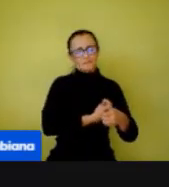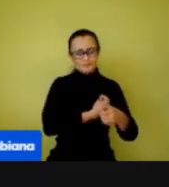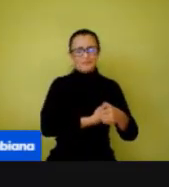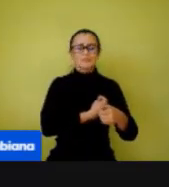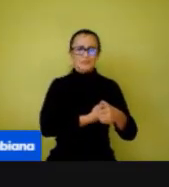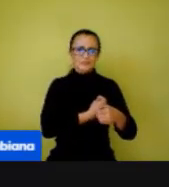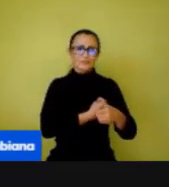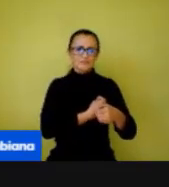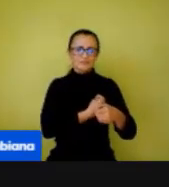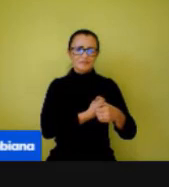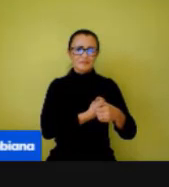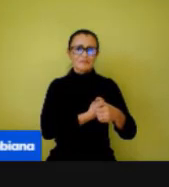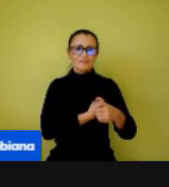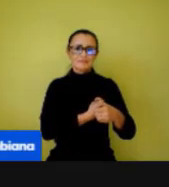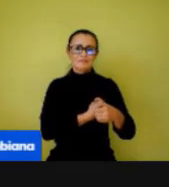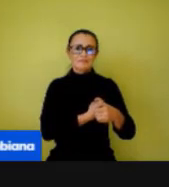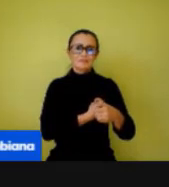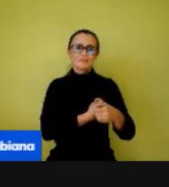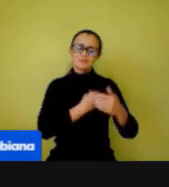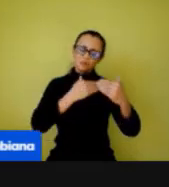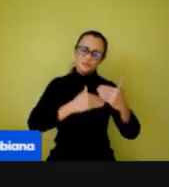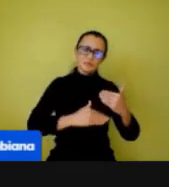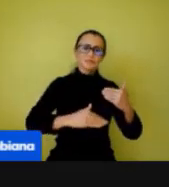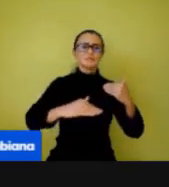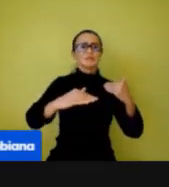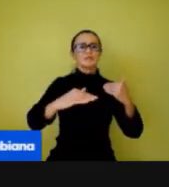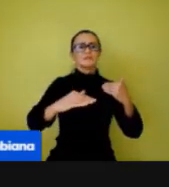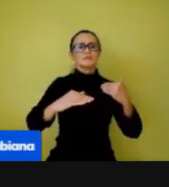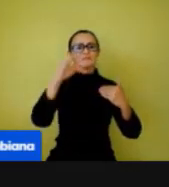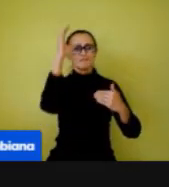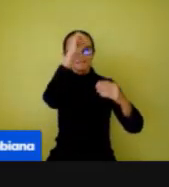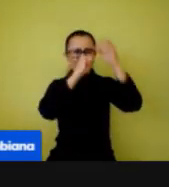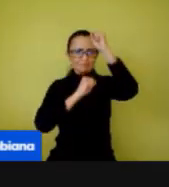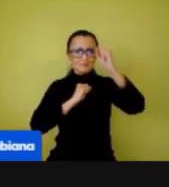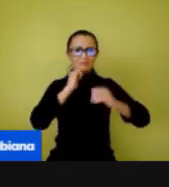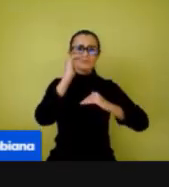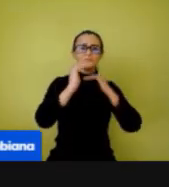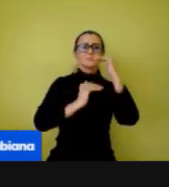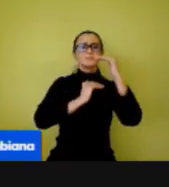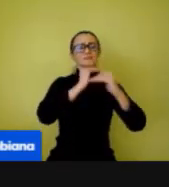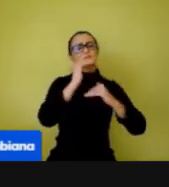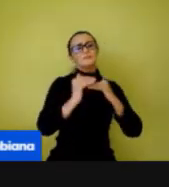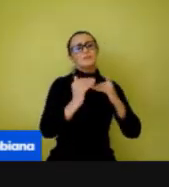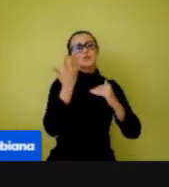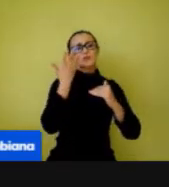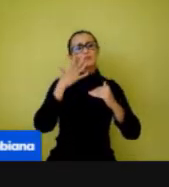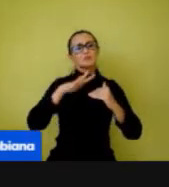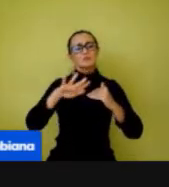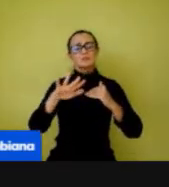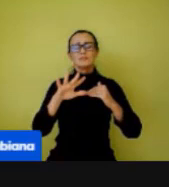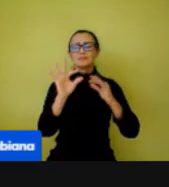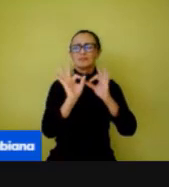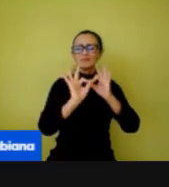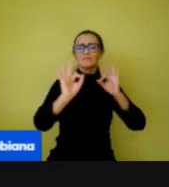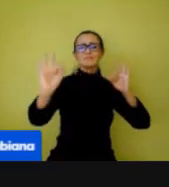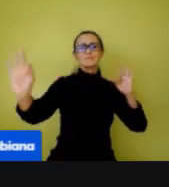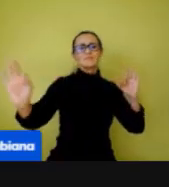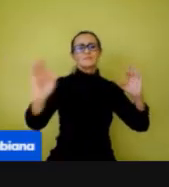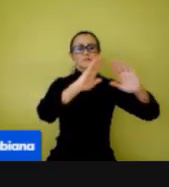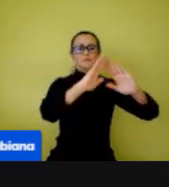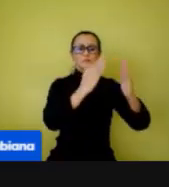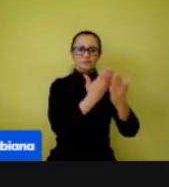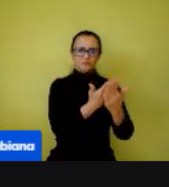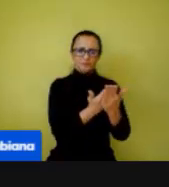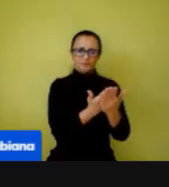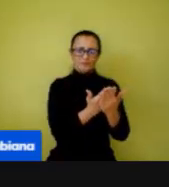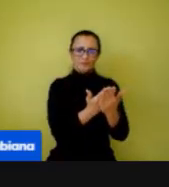esse processo de conhecimento onde nossos alunos ficaram tão distantes da escola. E como eu acabei de falar, a